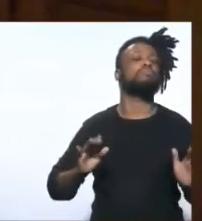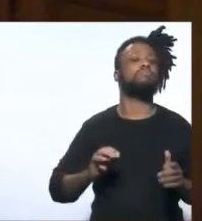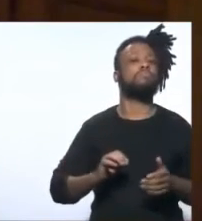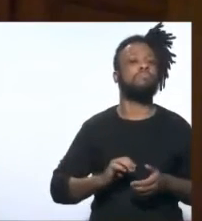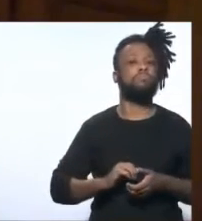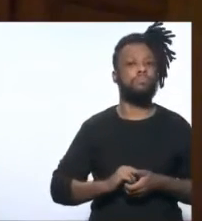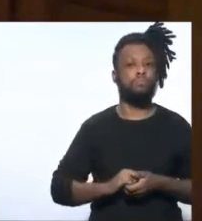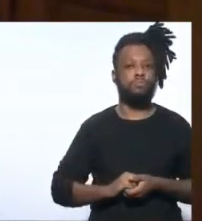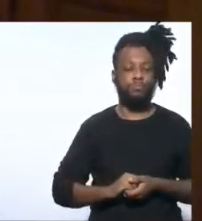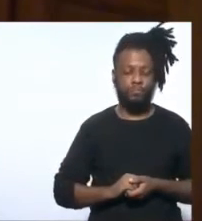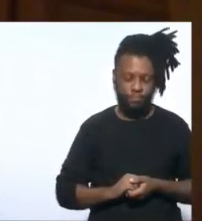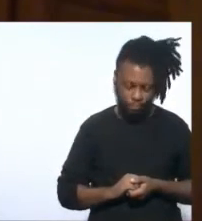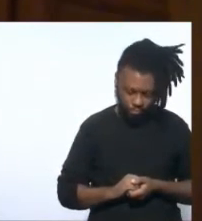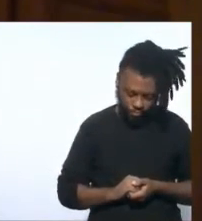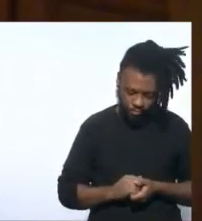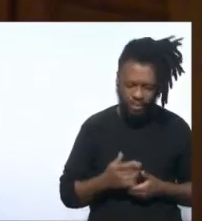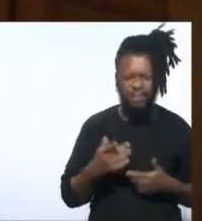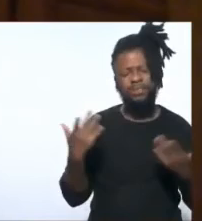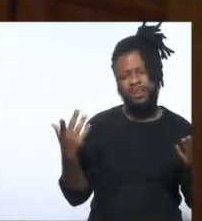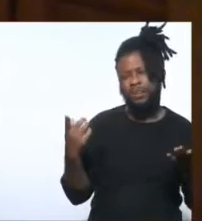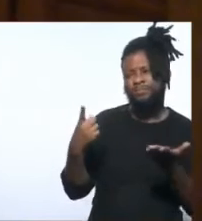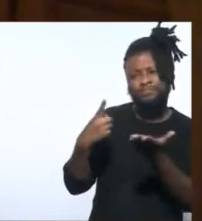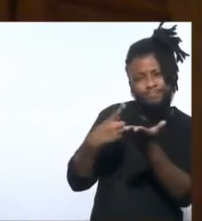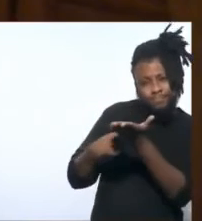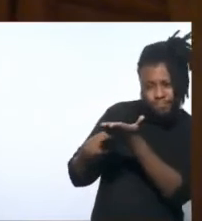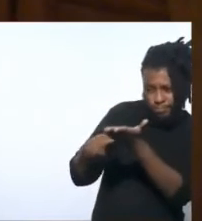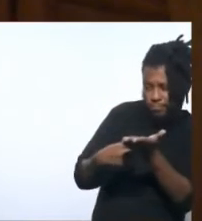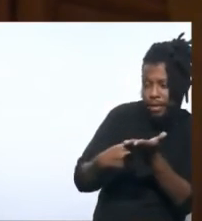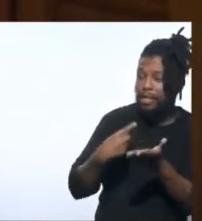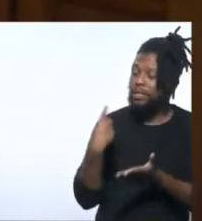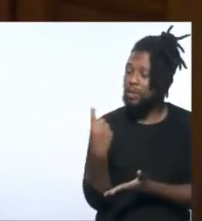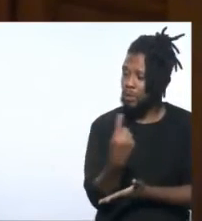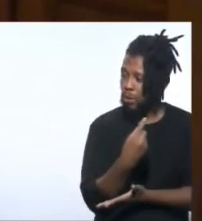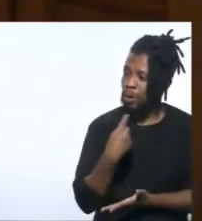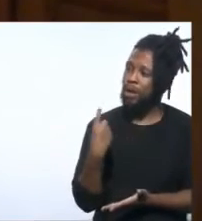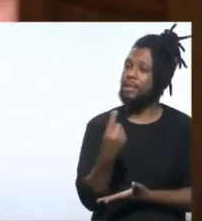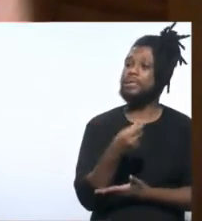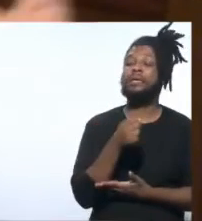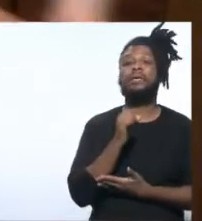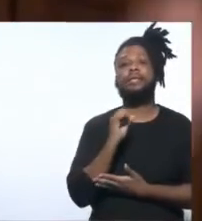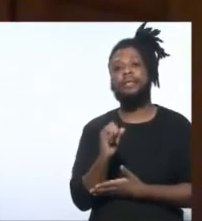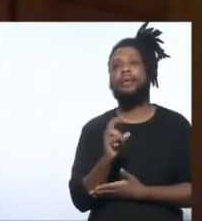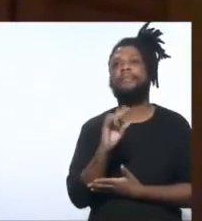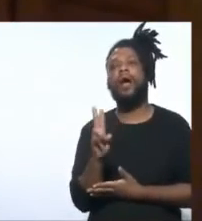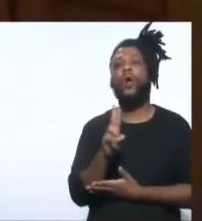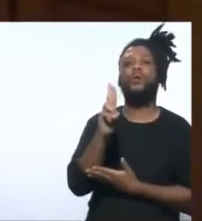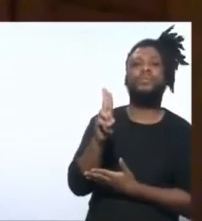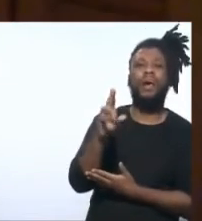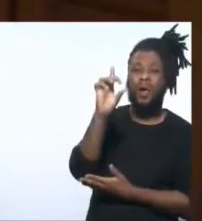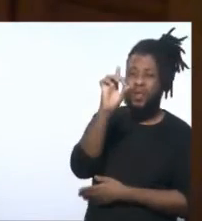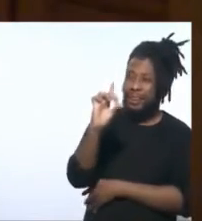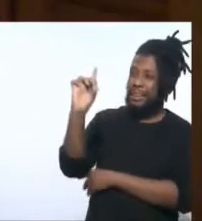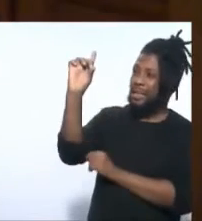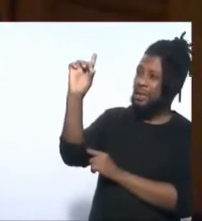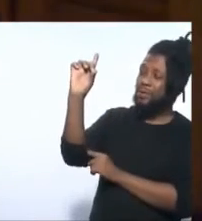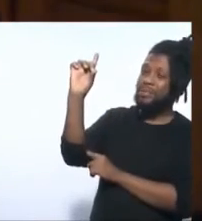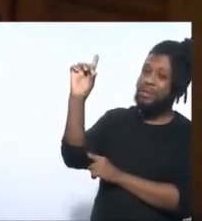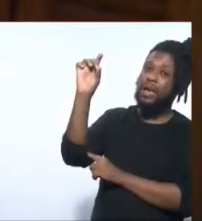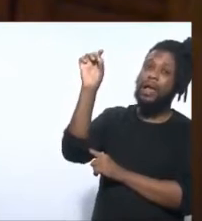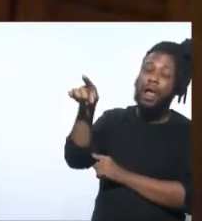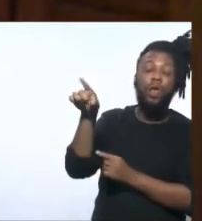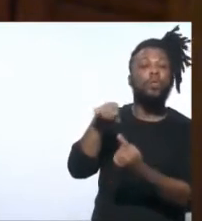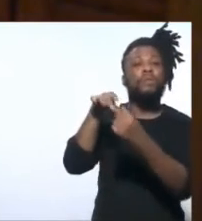E fica entre nós, fica entre nós. Se vai se usar o nome de Deus, é para